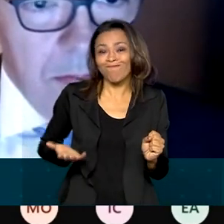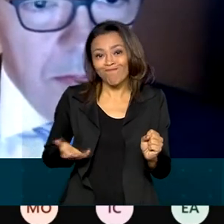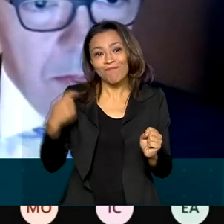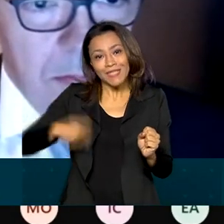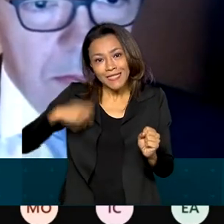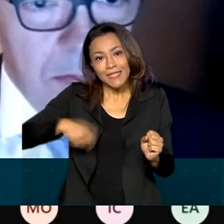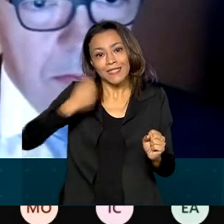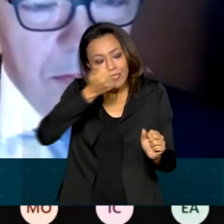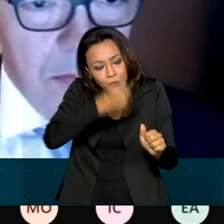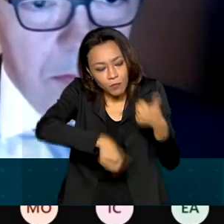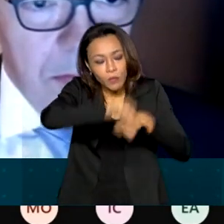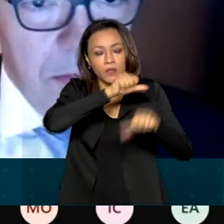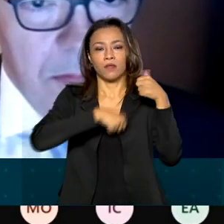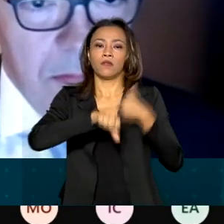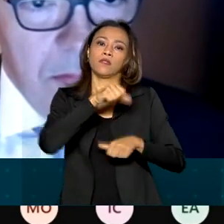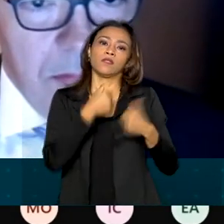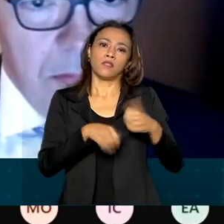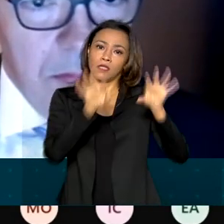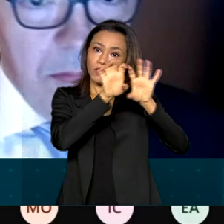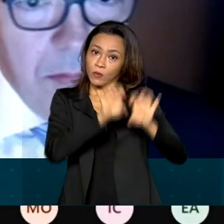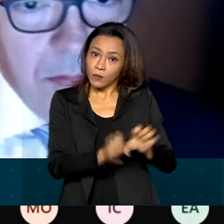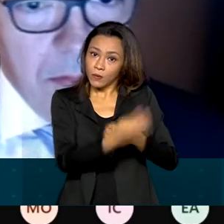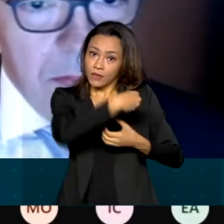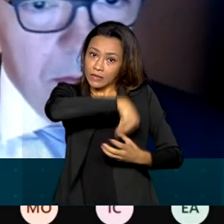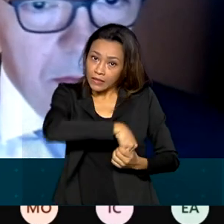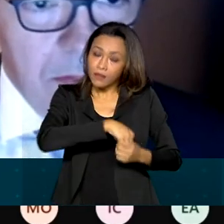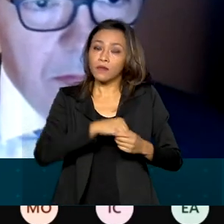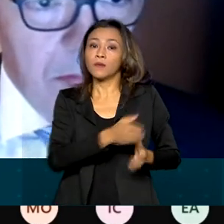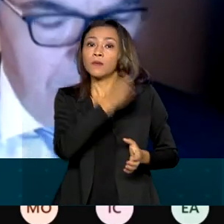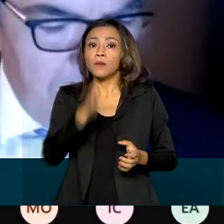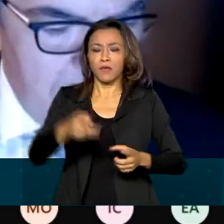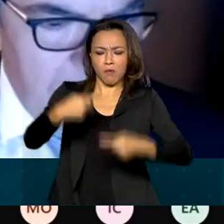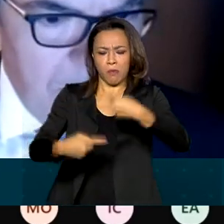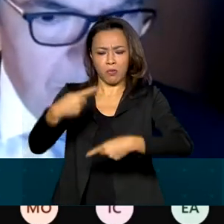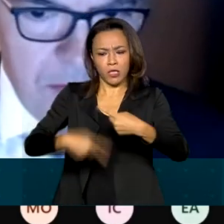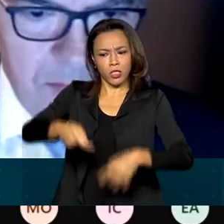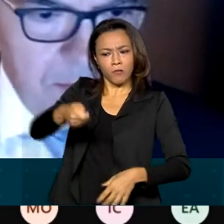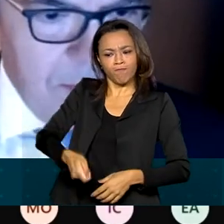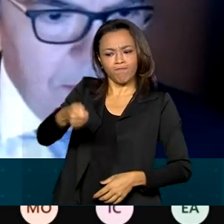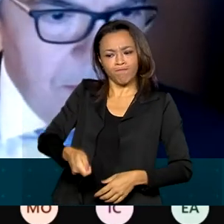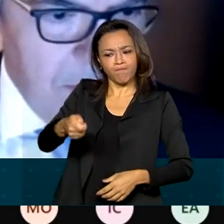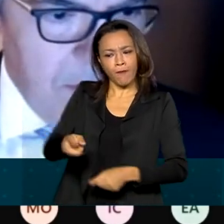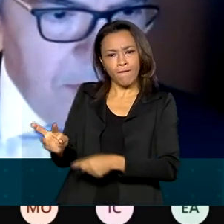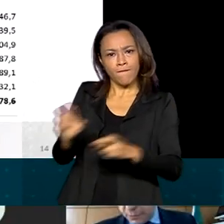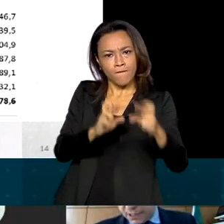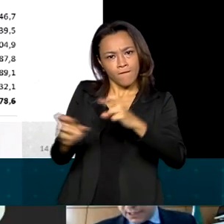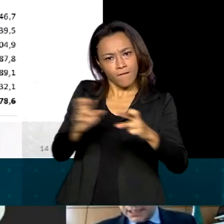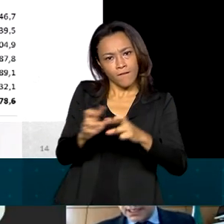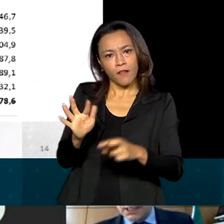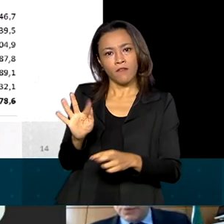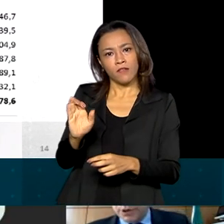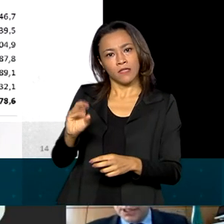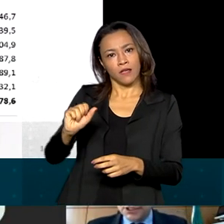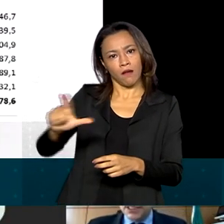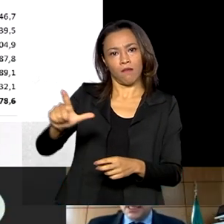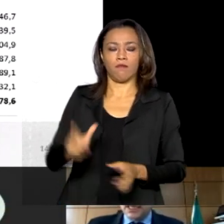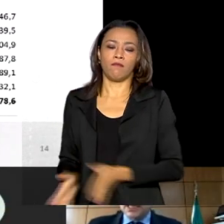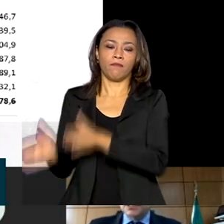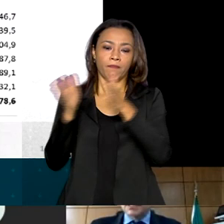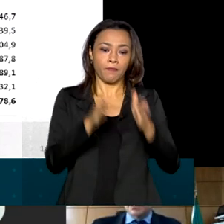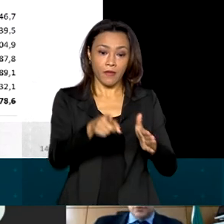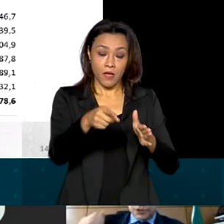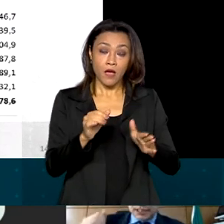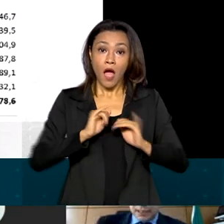reformas estruturais e de uma política de austeridade fiscal para os próximos anos. Uma mensagem aqui importante